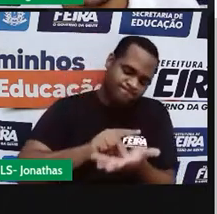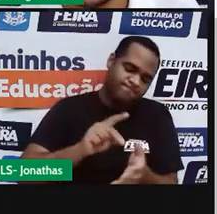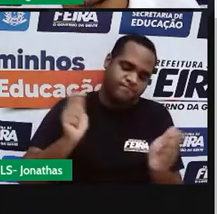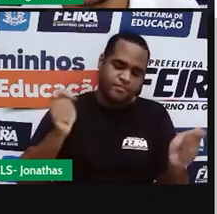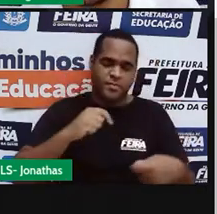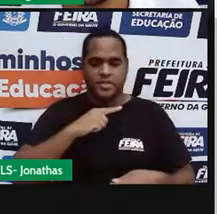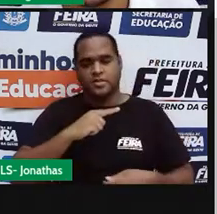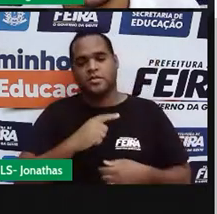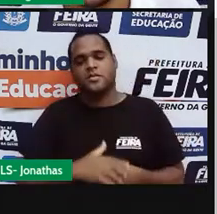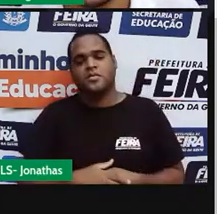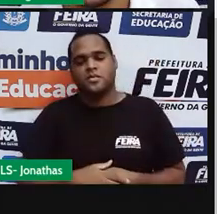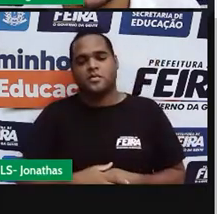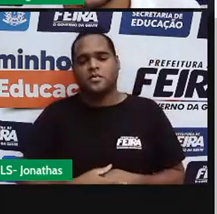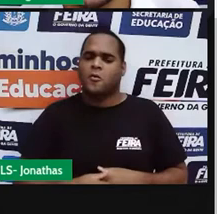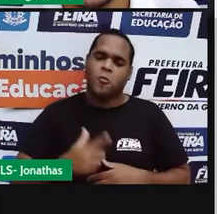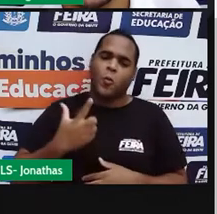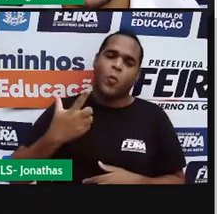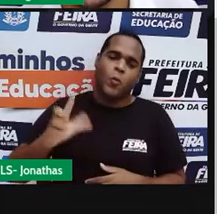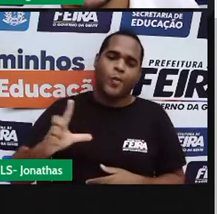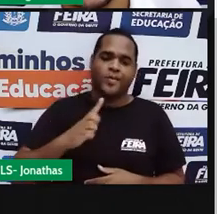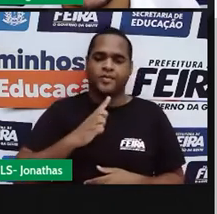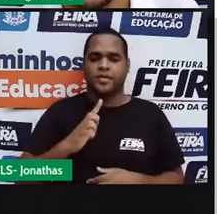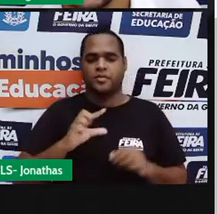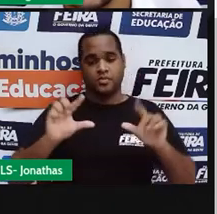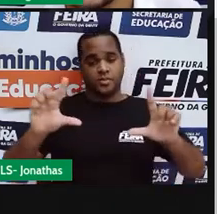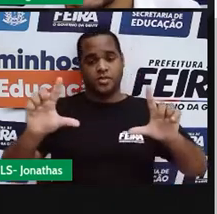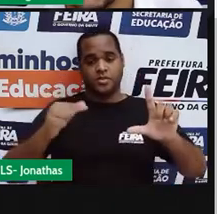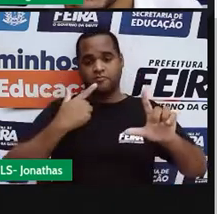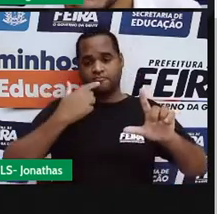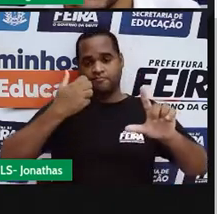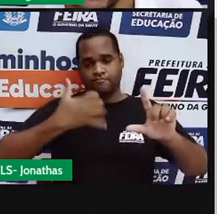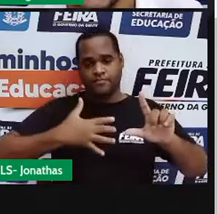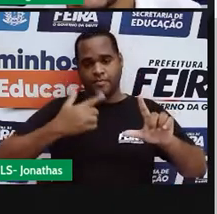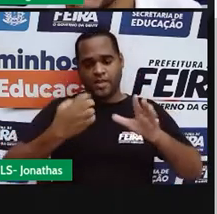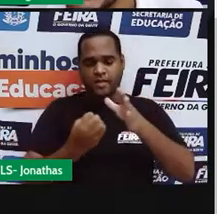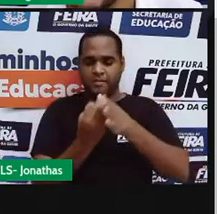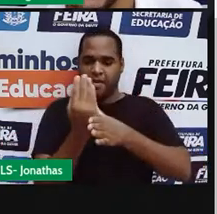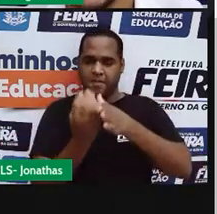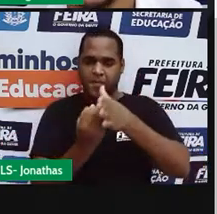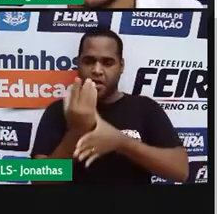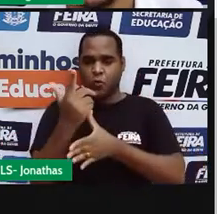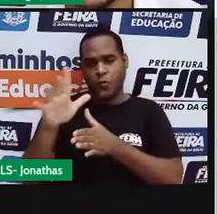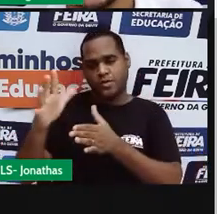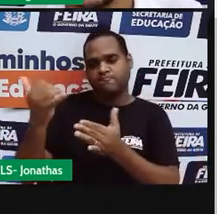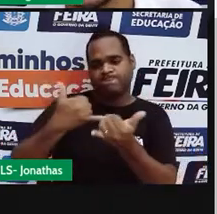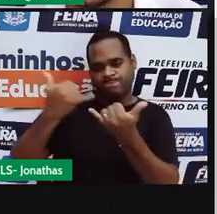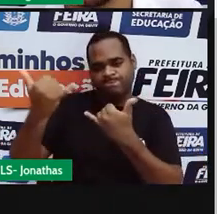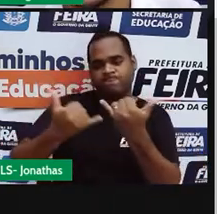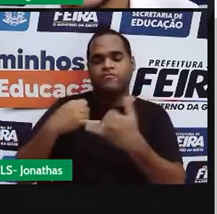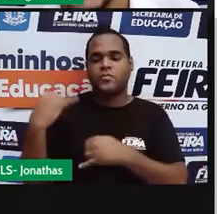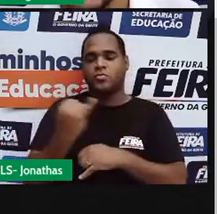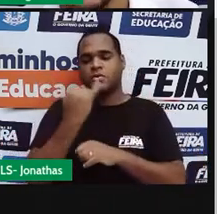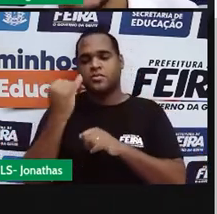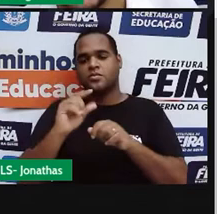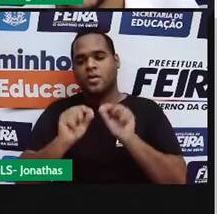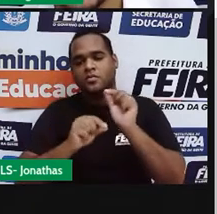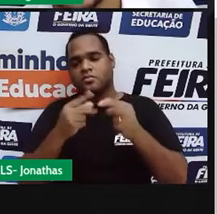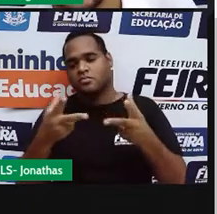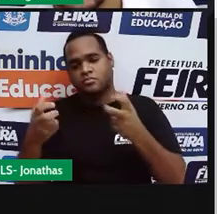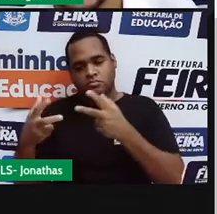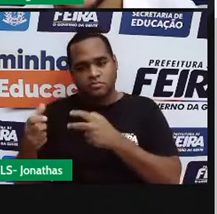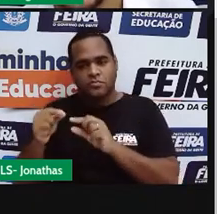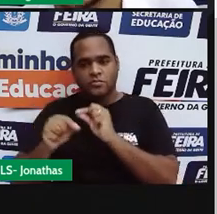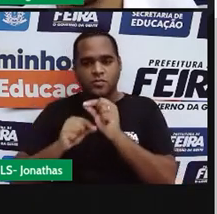assim, nesse outro aqui, nesse quadradinho aqui, aparecem outras informações. E eu quero que você perceba